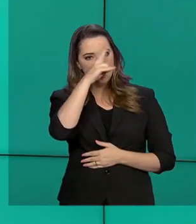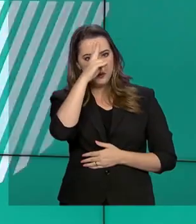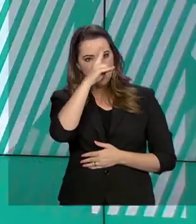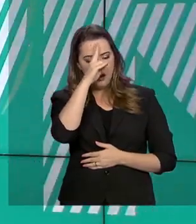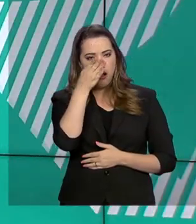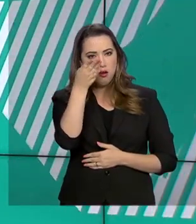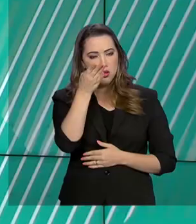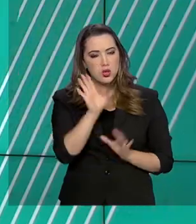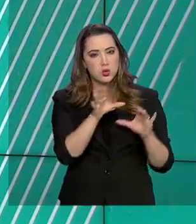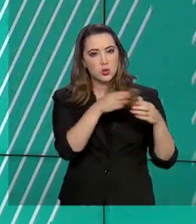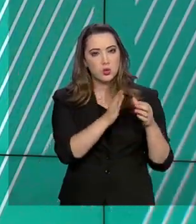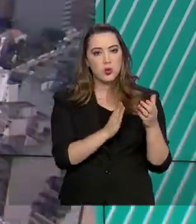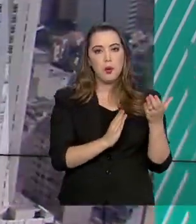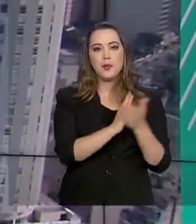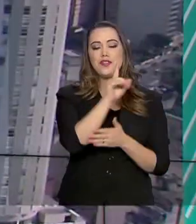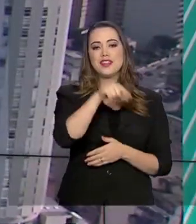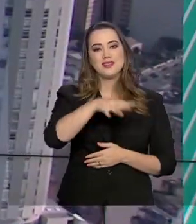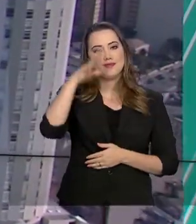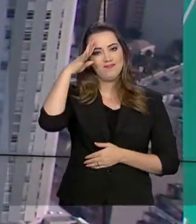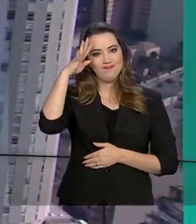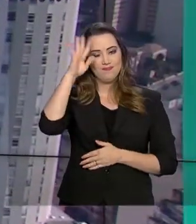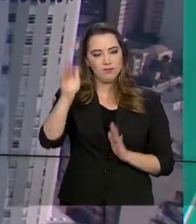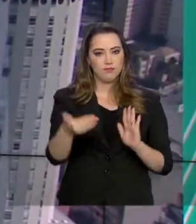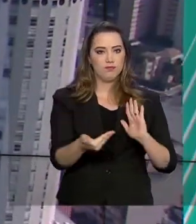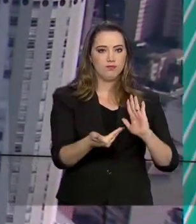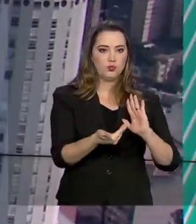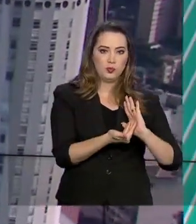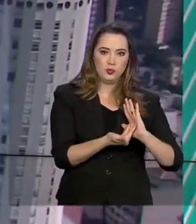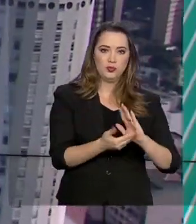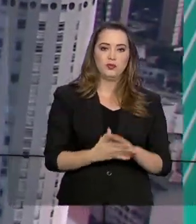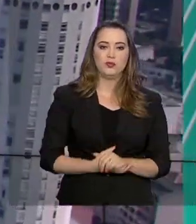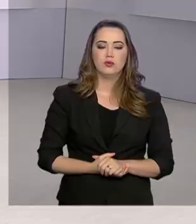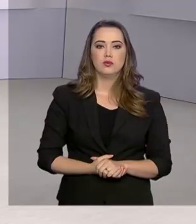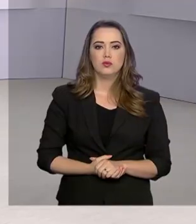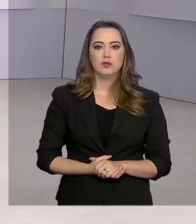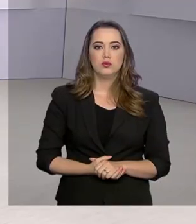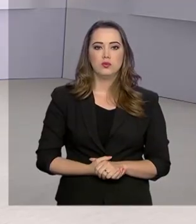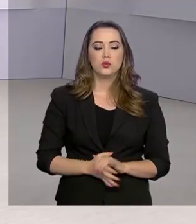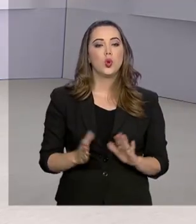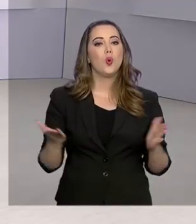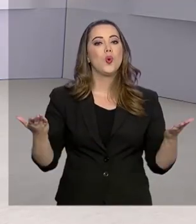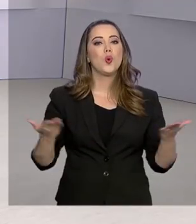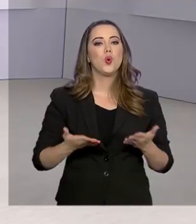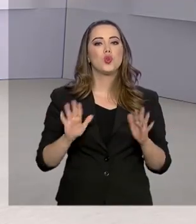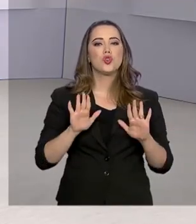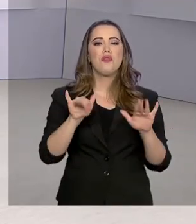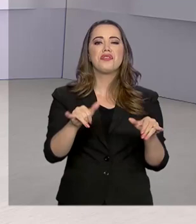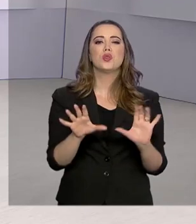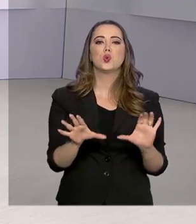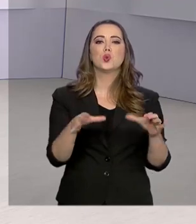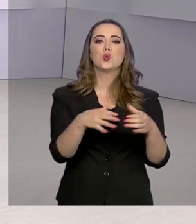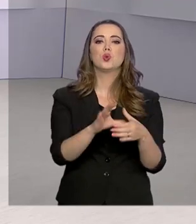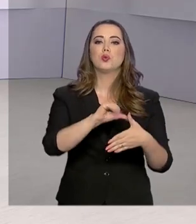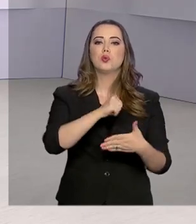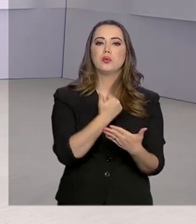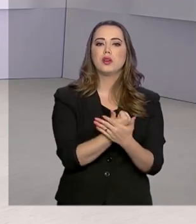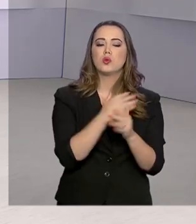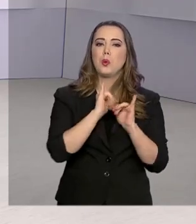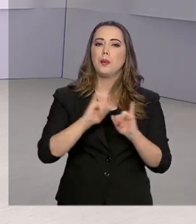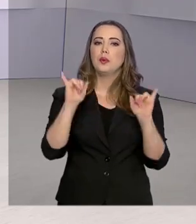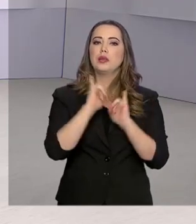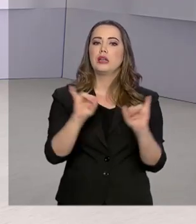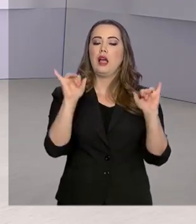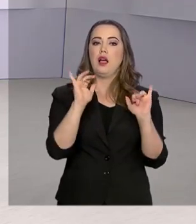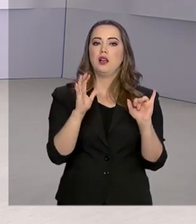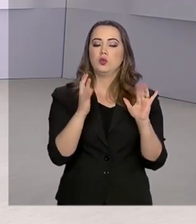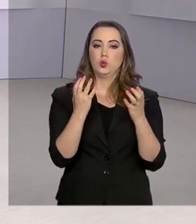anticrime foi aprovado nesta quarta-feira na Câmara dos Deputados. Hoje, ao final da cúpula do Mercosul, foram publicados